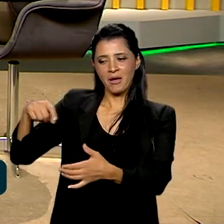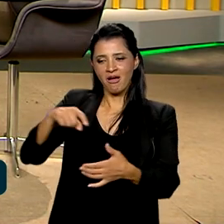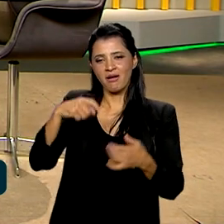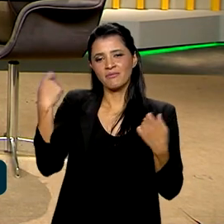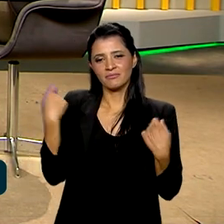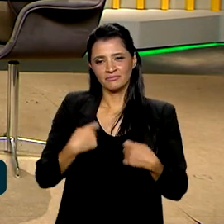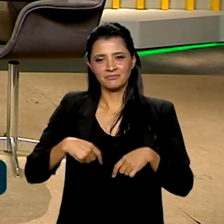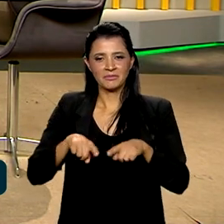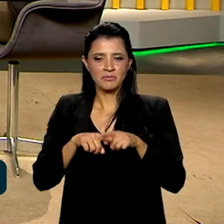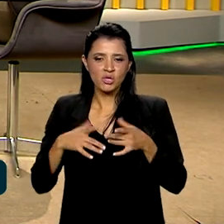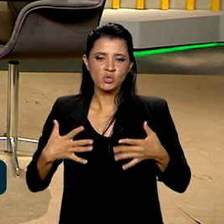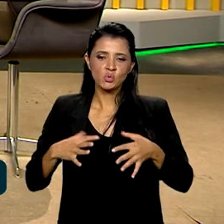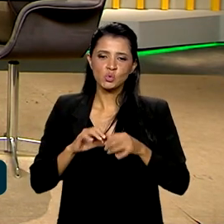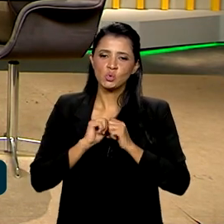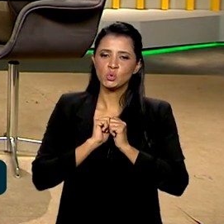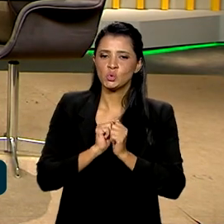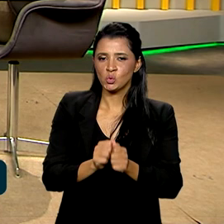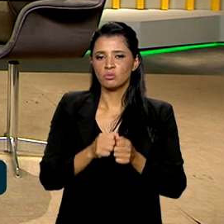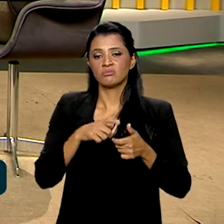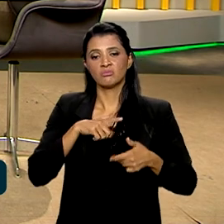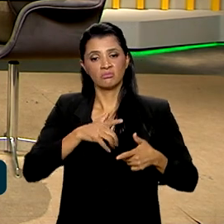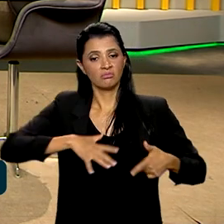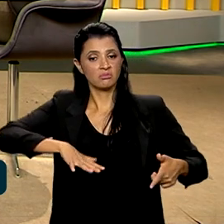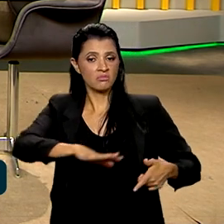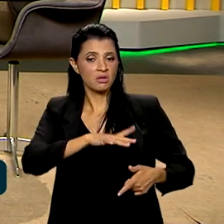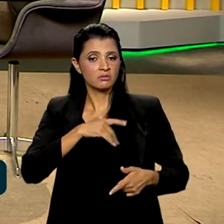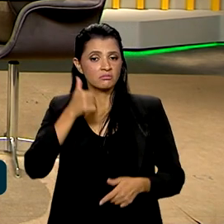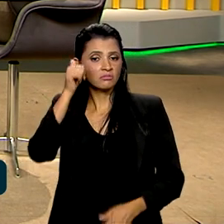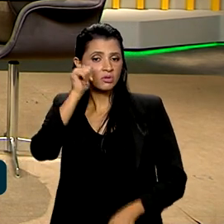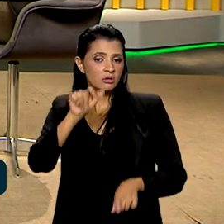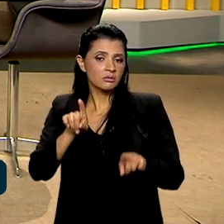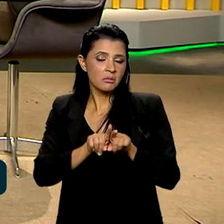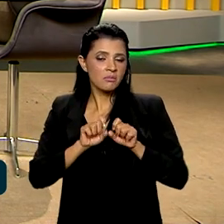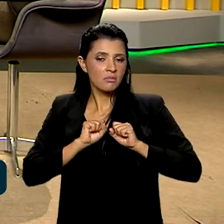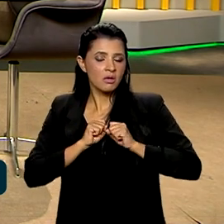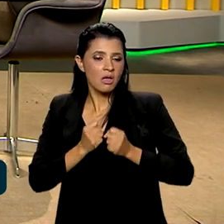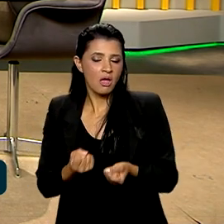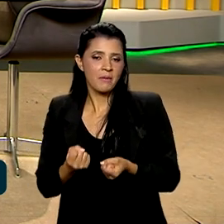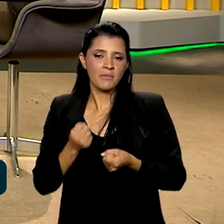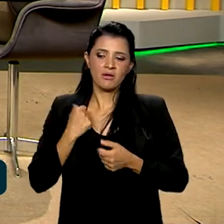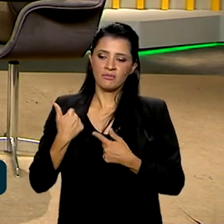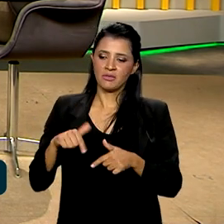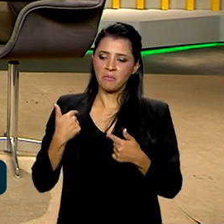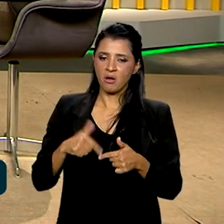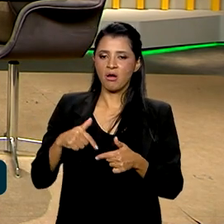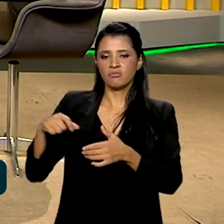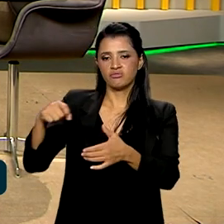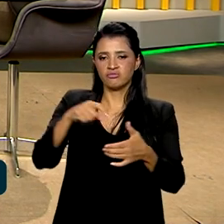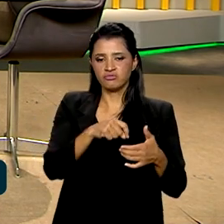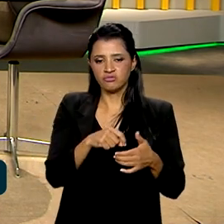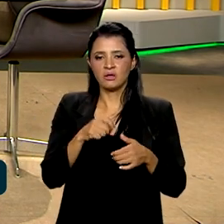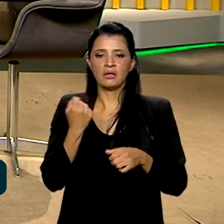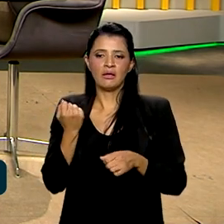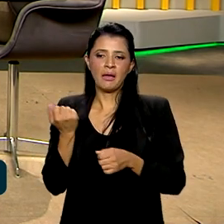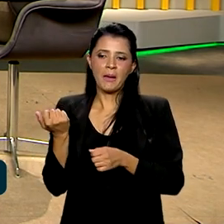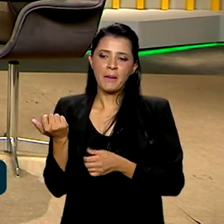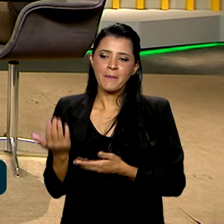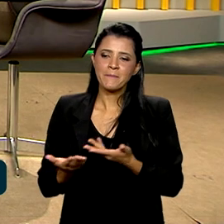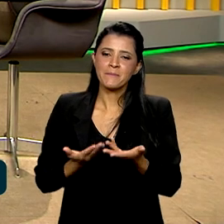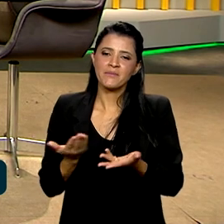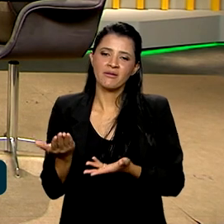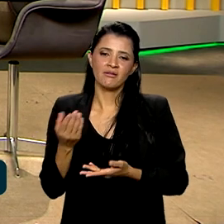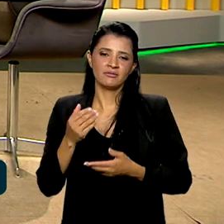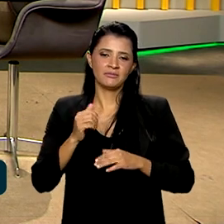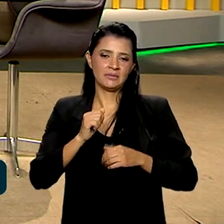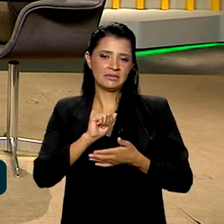precisam estar junto, a gente precisa ter espaço para que as mulheres possam também se dedicar para as atividades produtivas, dando um paro, então, para essas